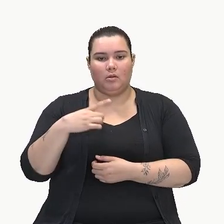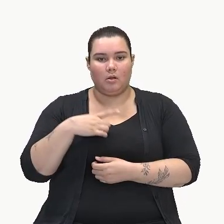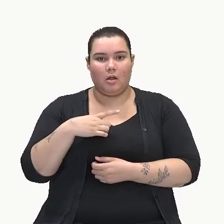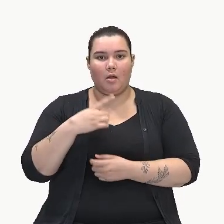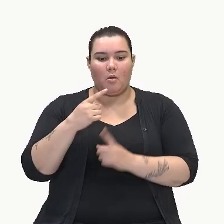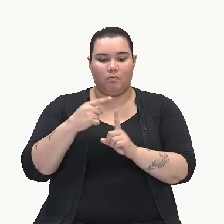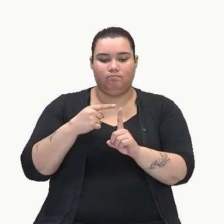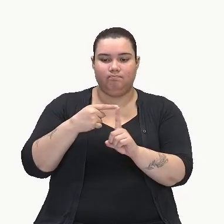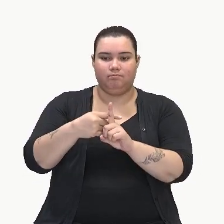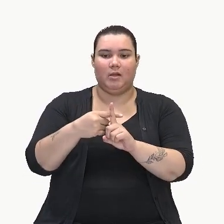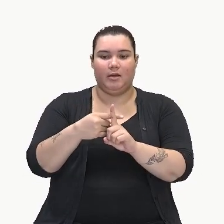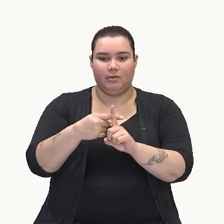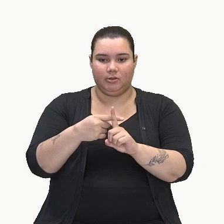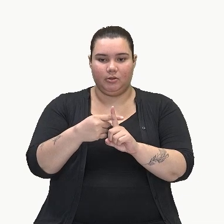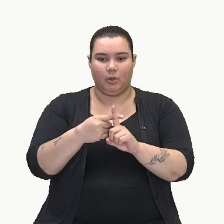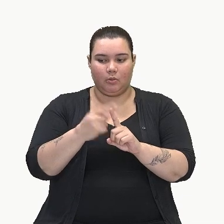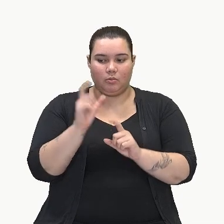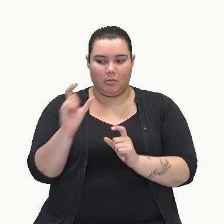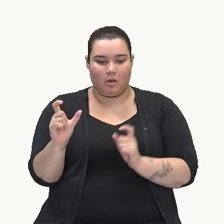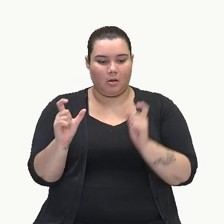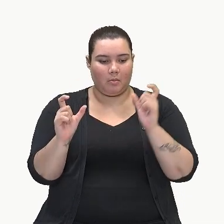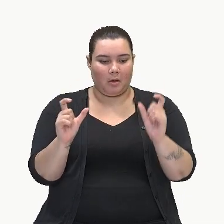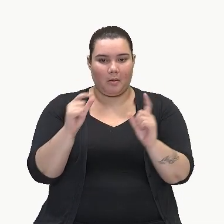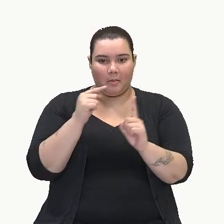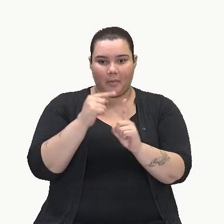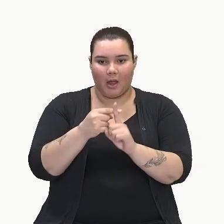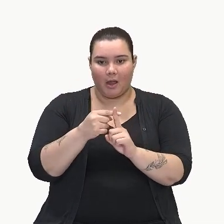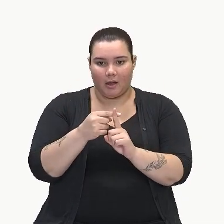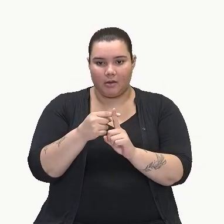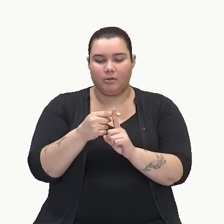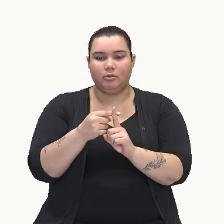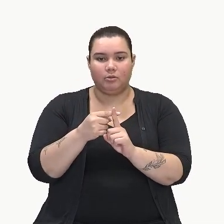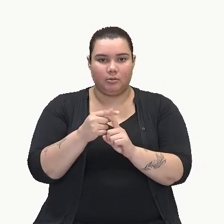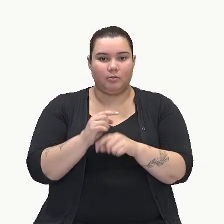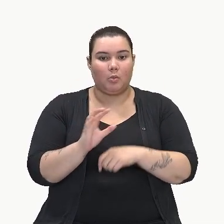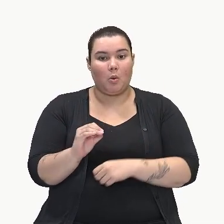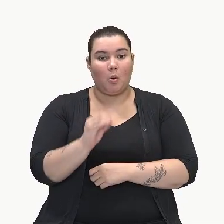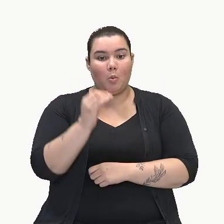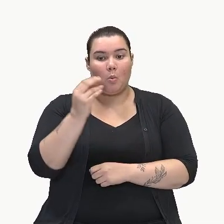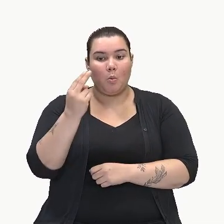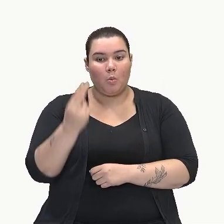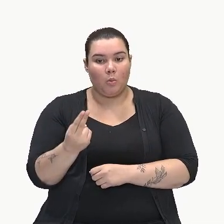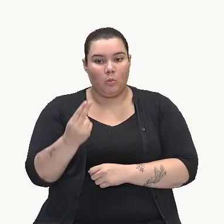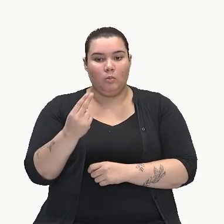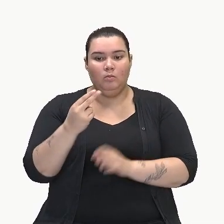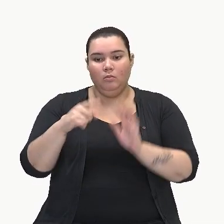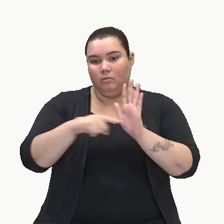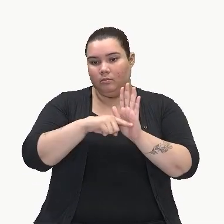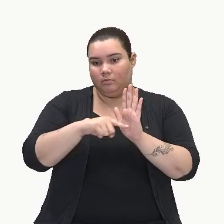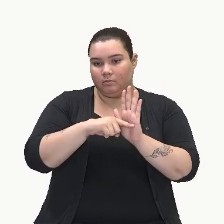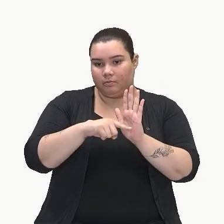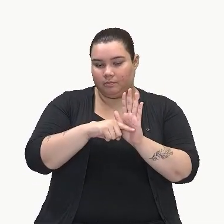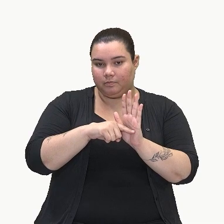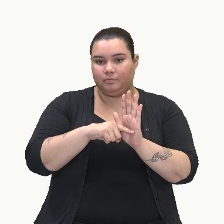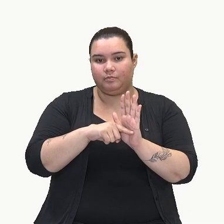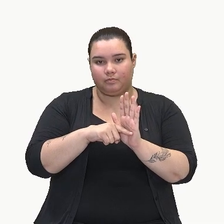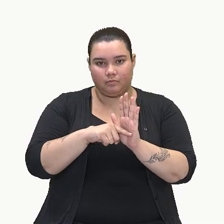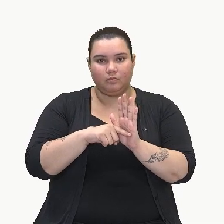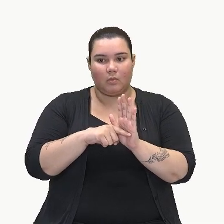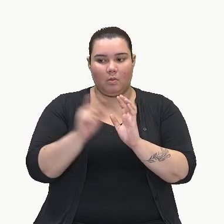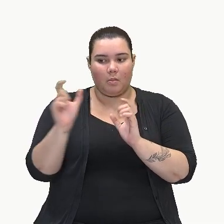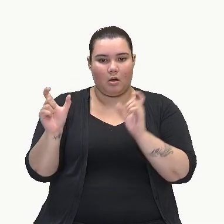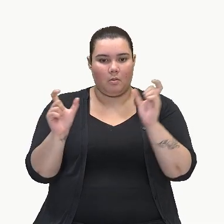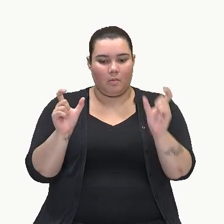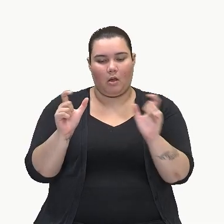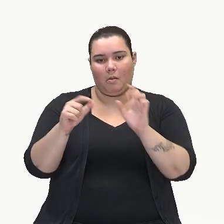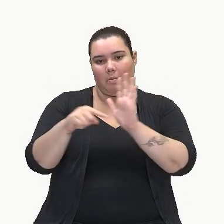operação aqui entre eles, tá? Uma operação de adição ou de subtração, separando os nossos termos.